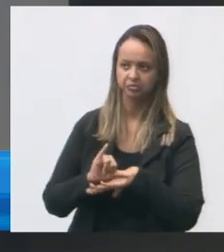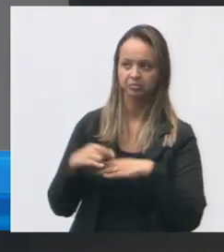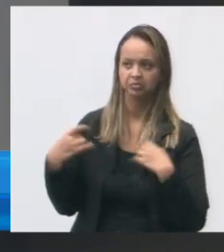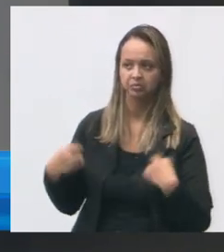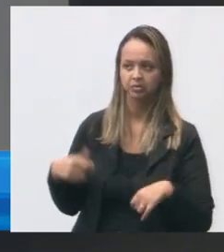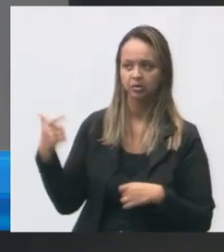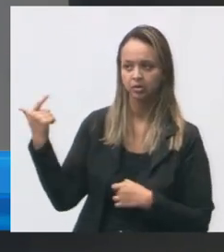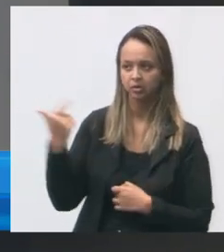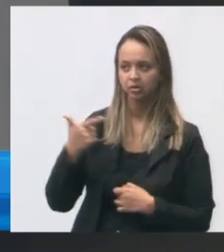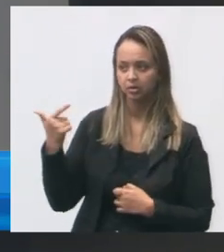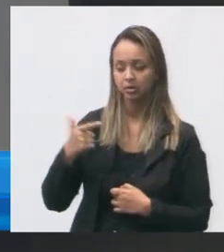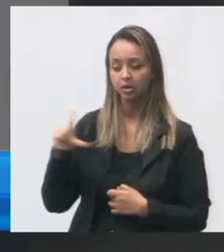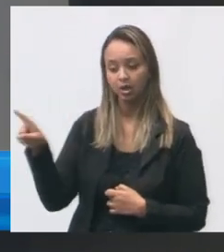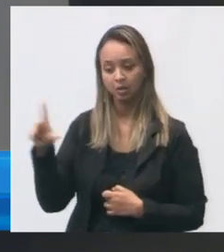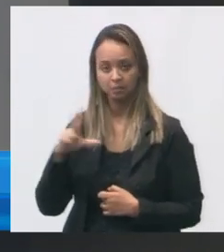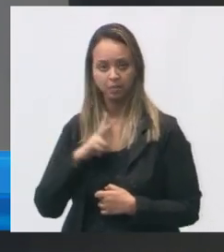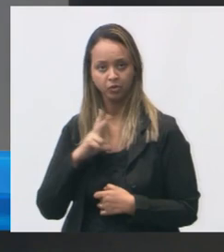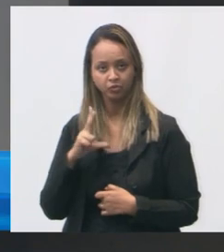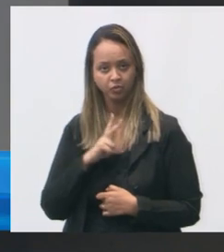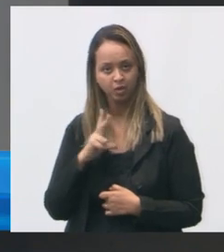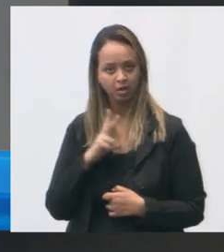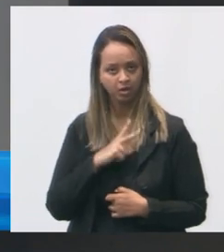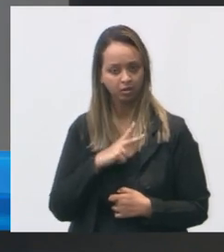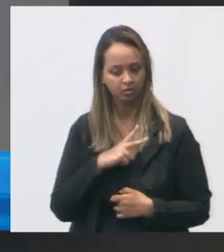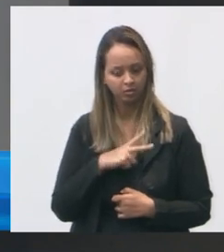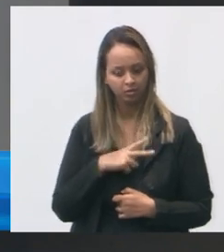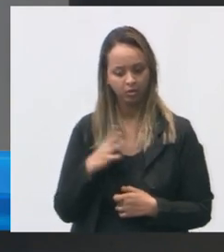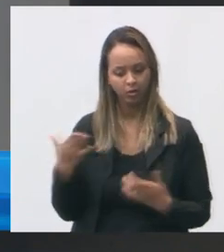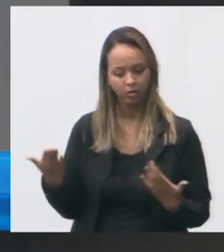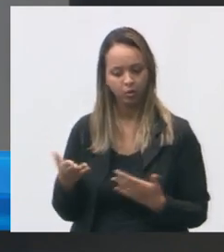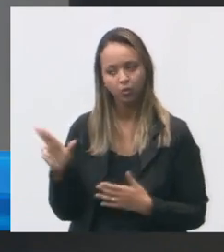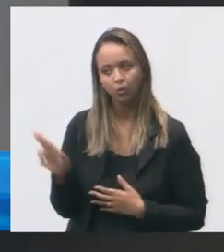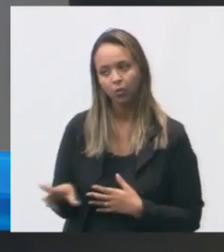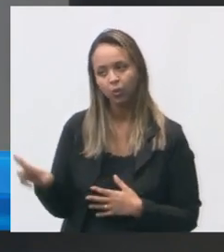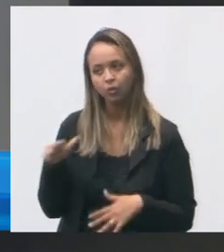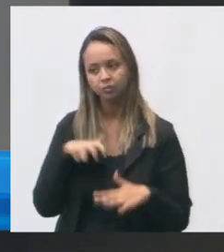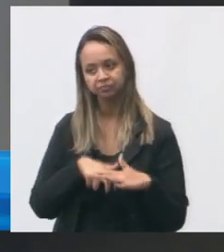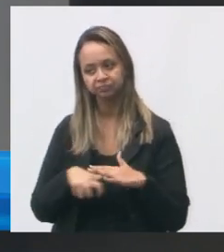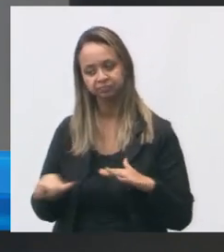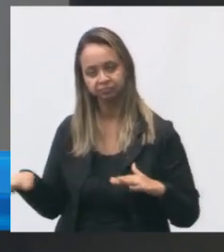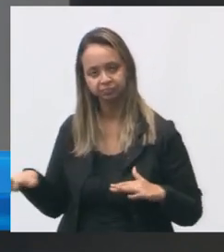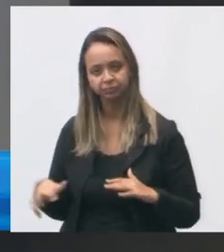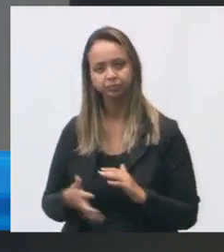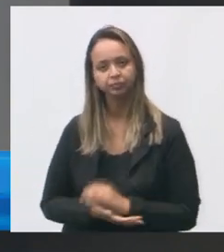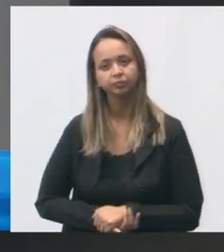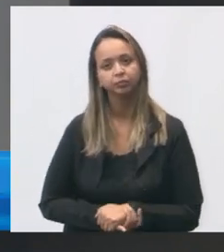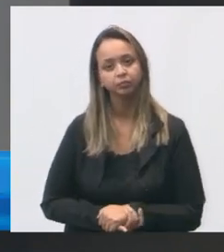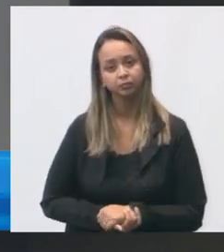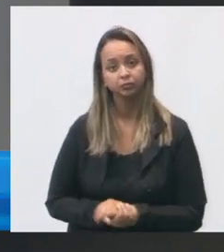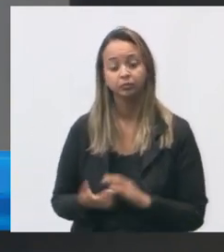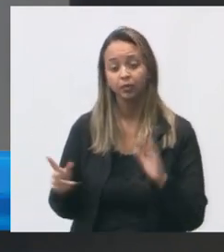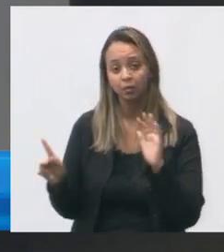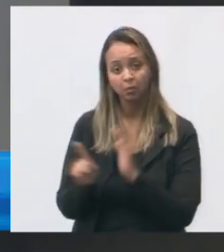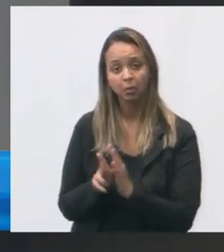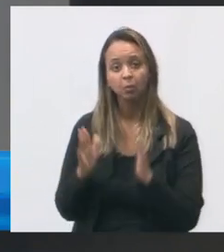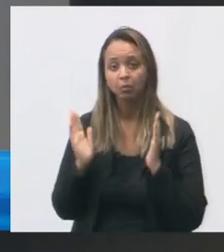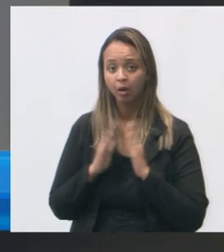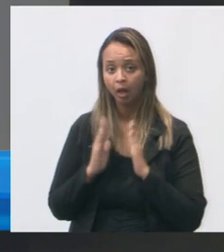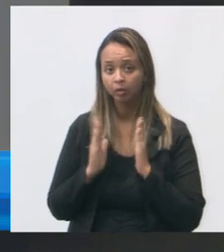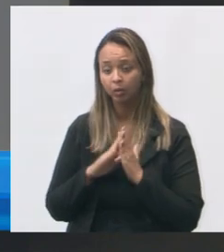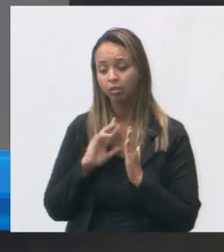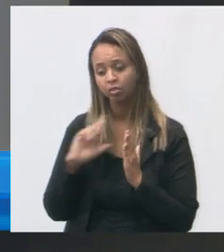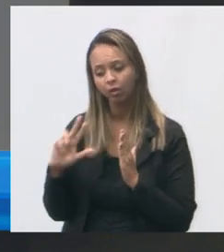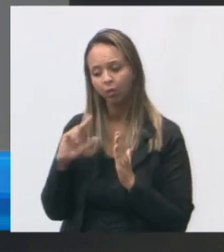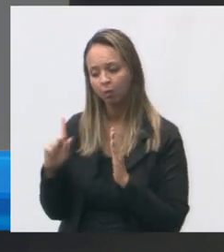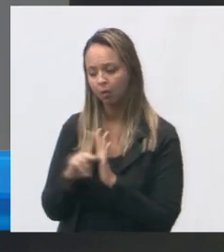esse terreno é particular e hoje é usado como estacionamento de moradores inclusive nem na unidade de saúde